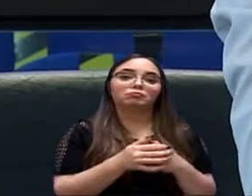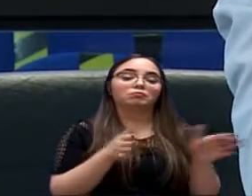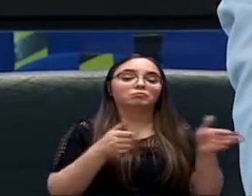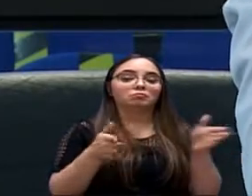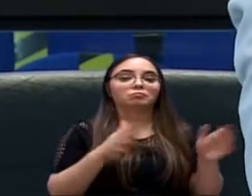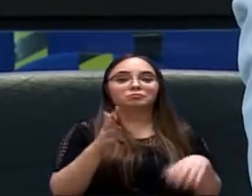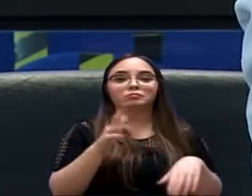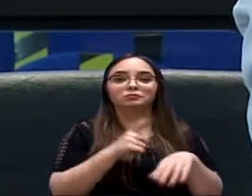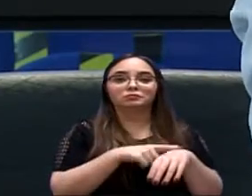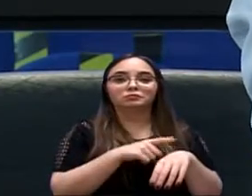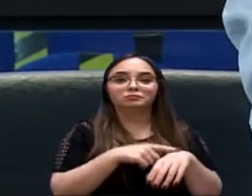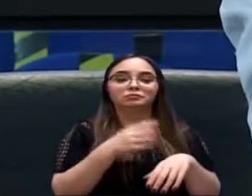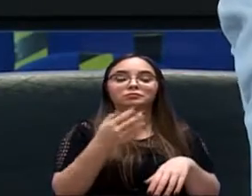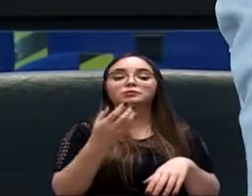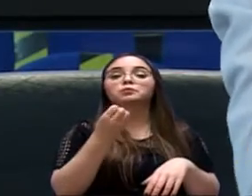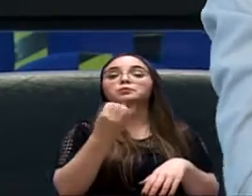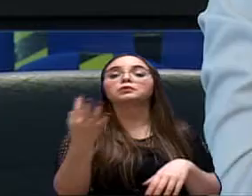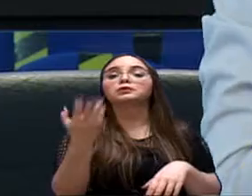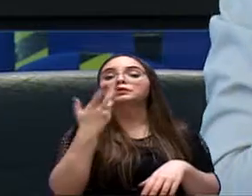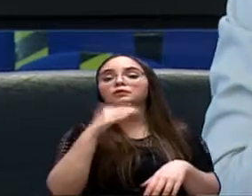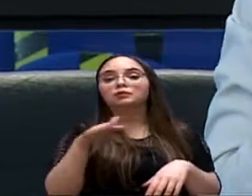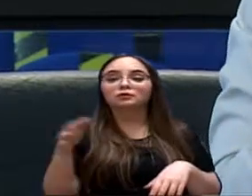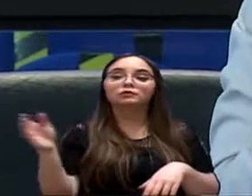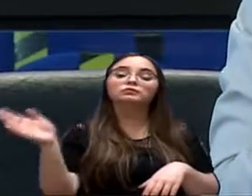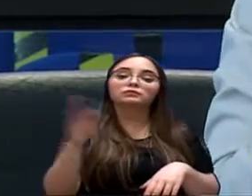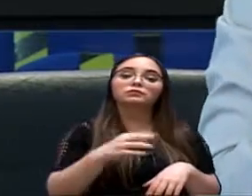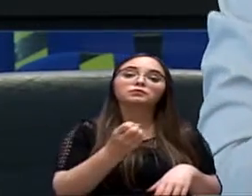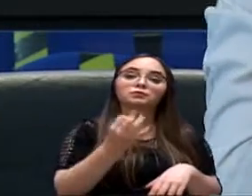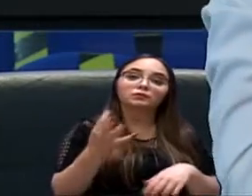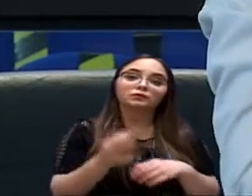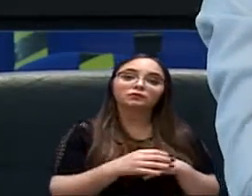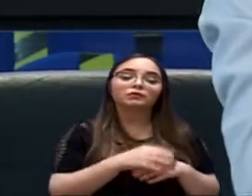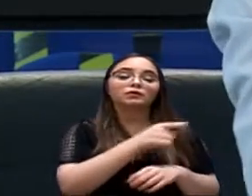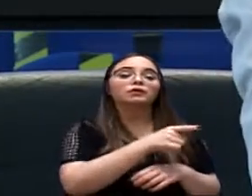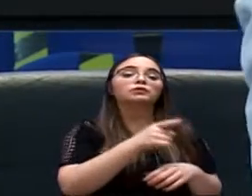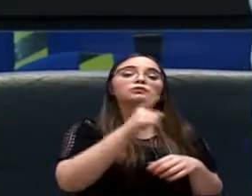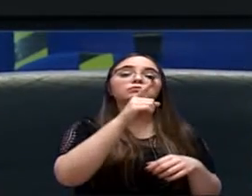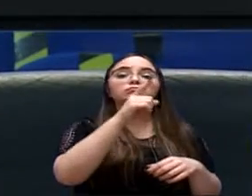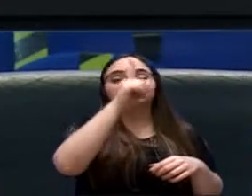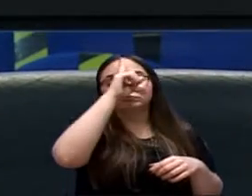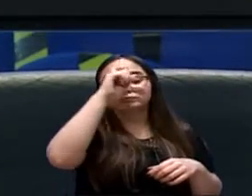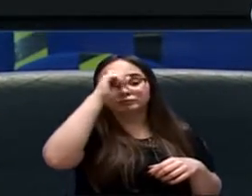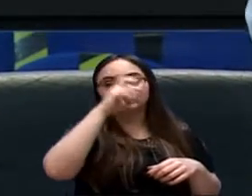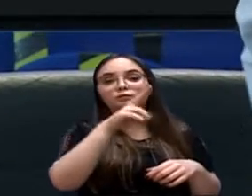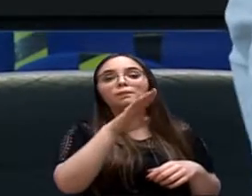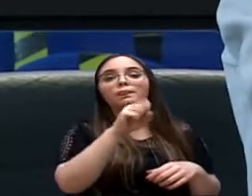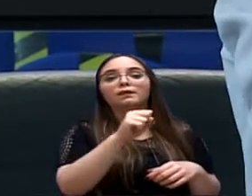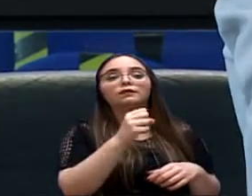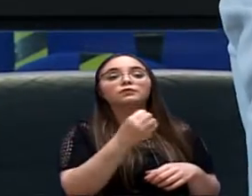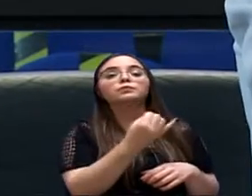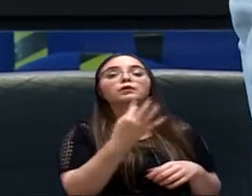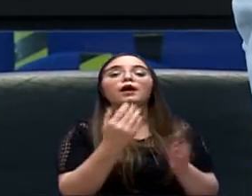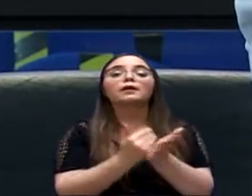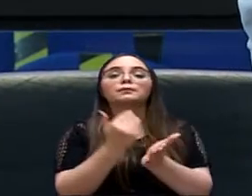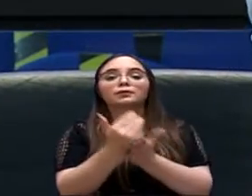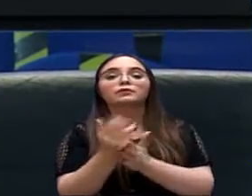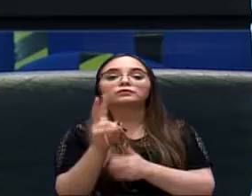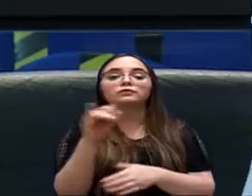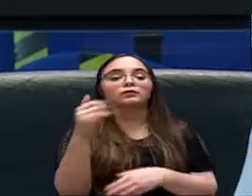mais ou menos, que virão para cá tantas crianças. Quantos usuários a mais no posto de saúde? Quantos que usarão o transporte coletivo?